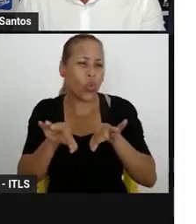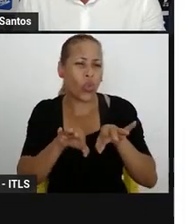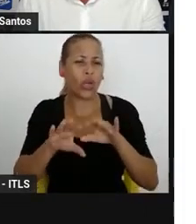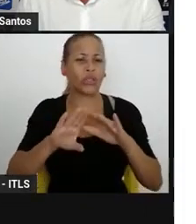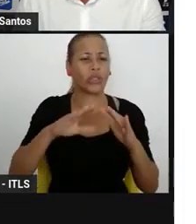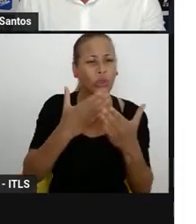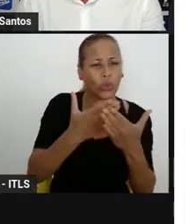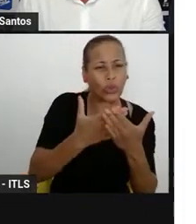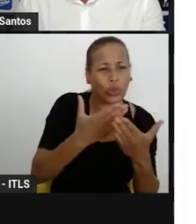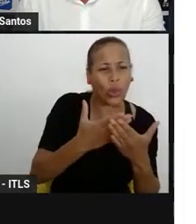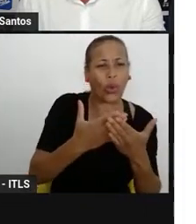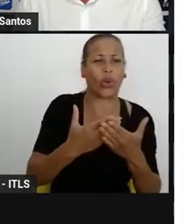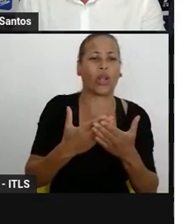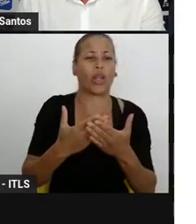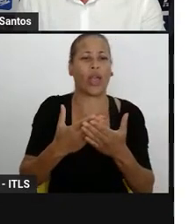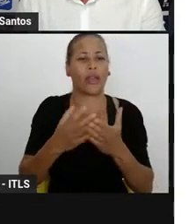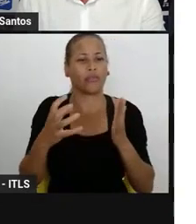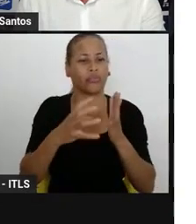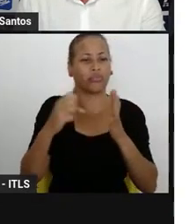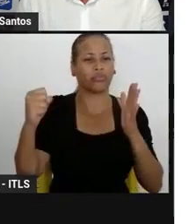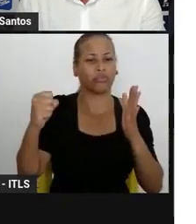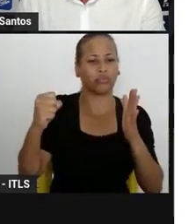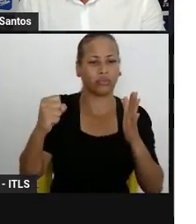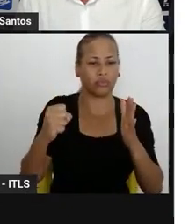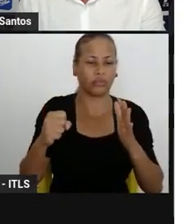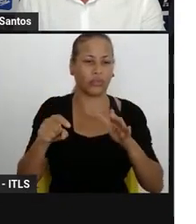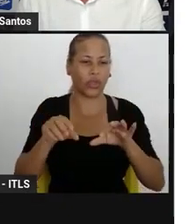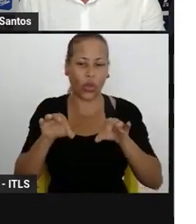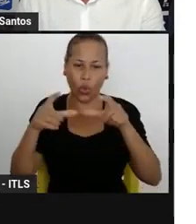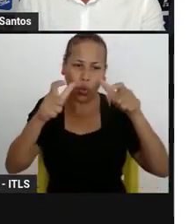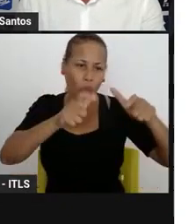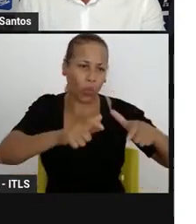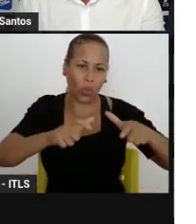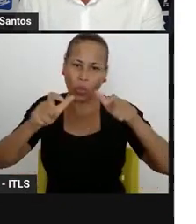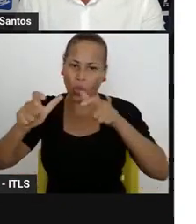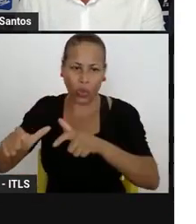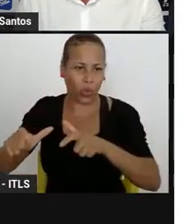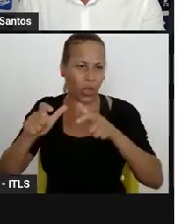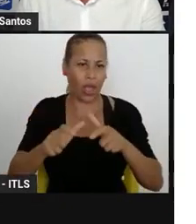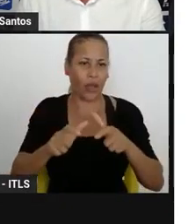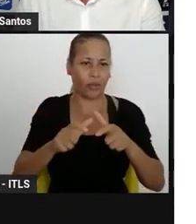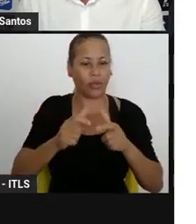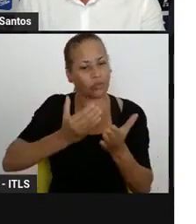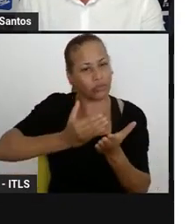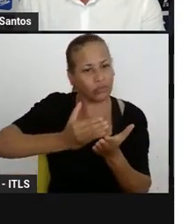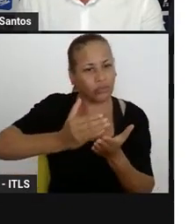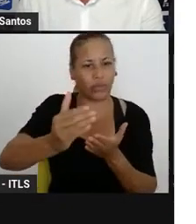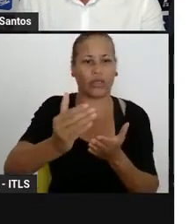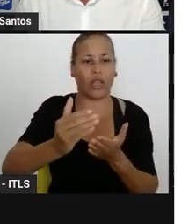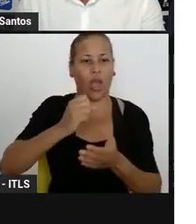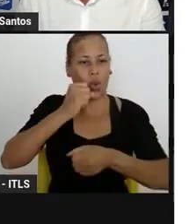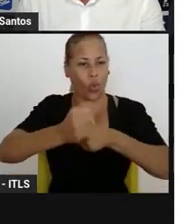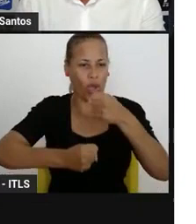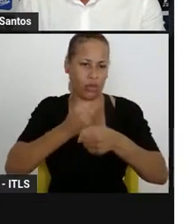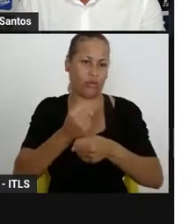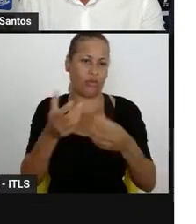iniciais, mídias e outras linguagens para os anos iniciais e os anos finais.